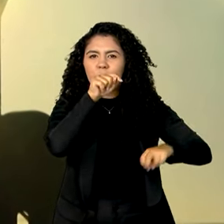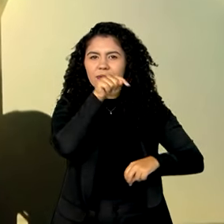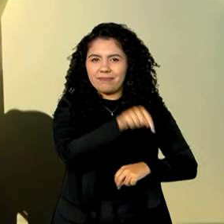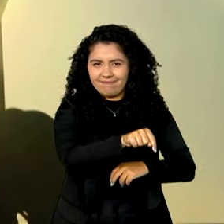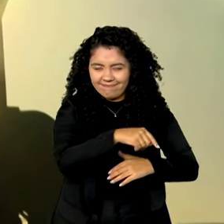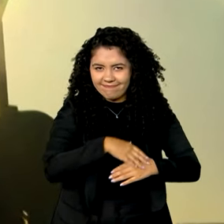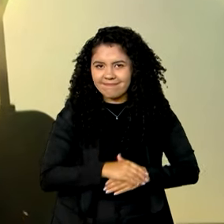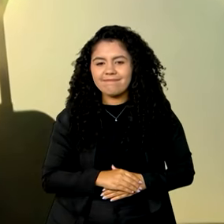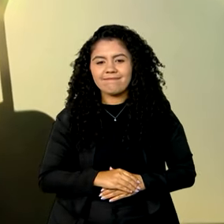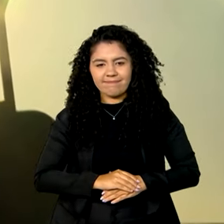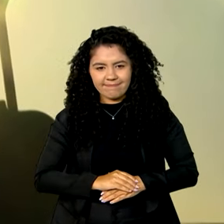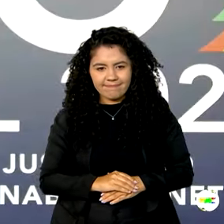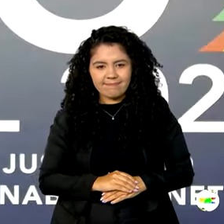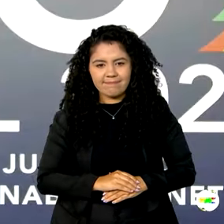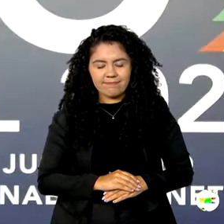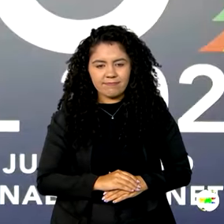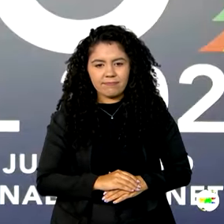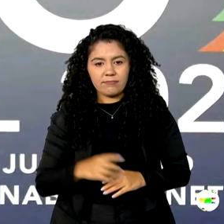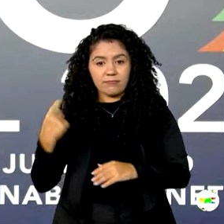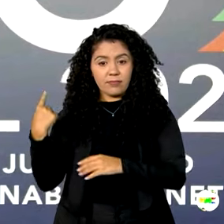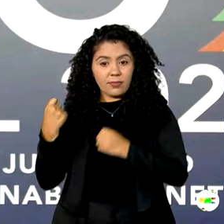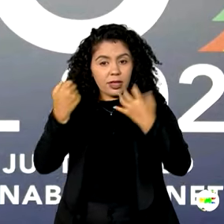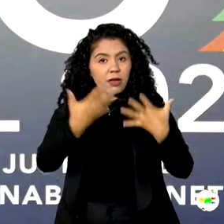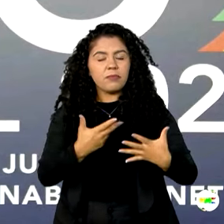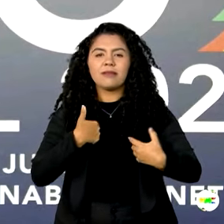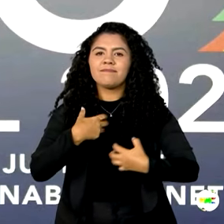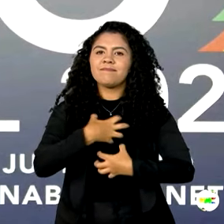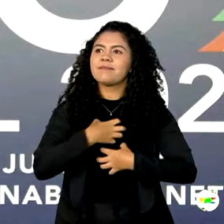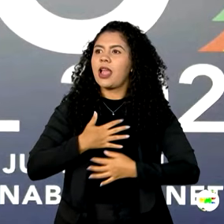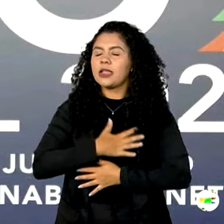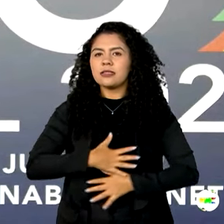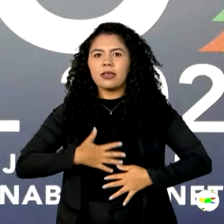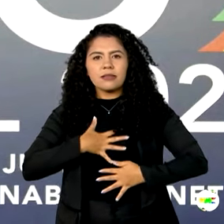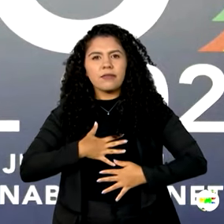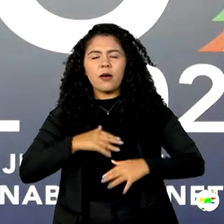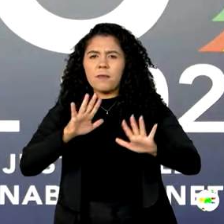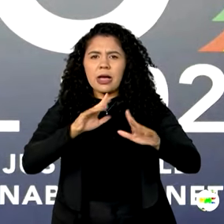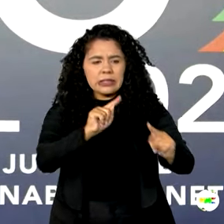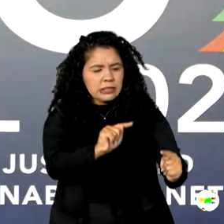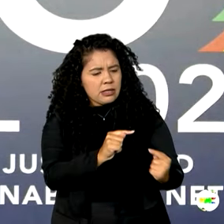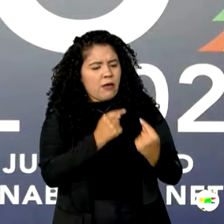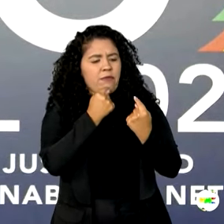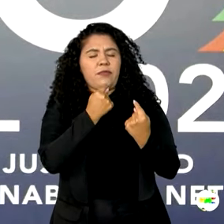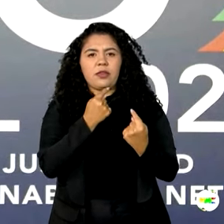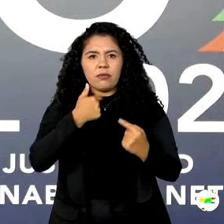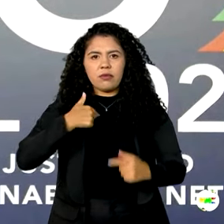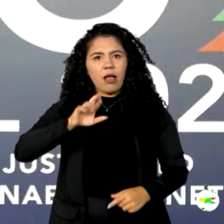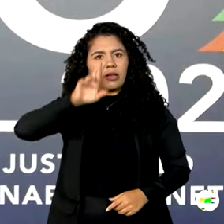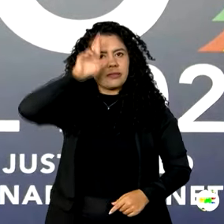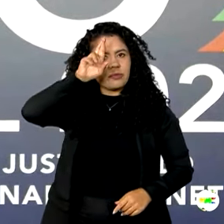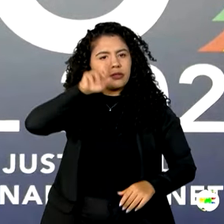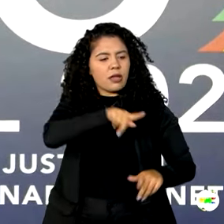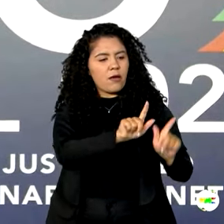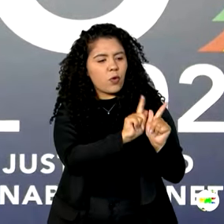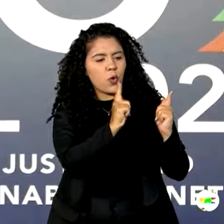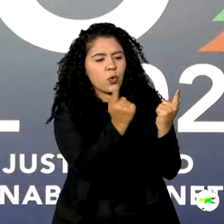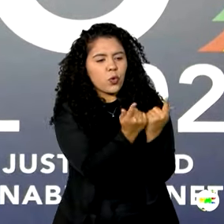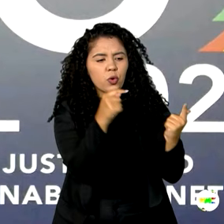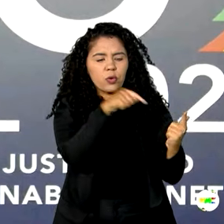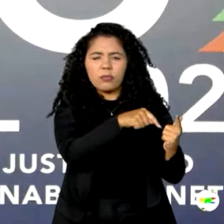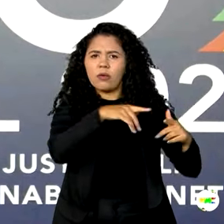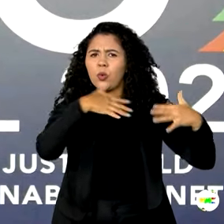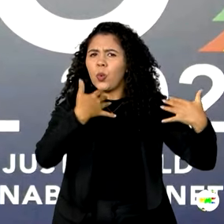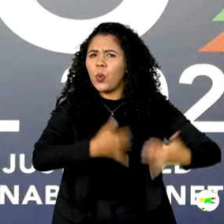Foi uma satisfação muito grande e um desafio presidir um fórum com essa dimensão